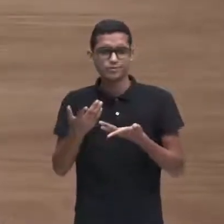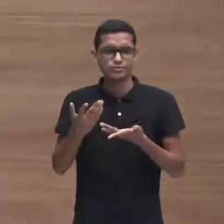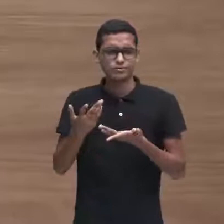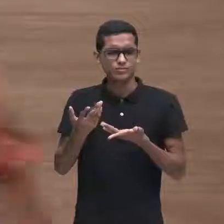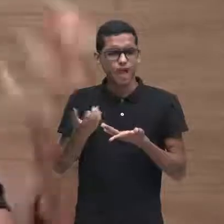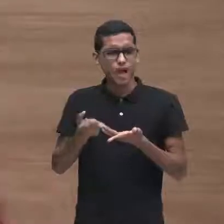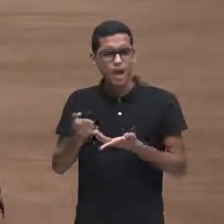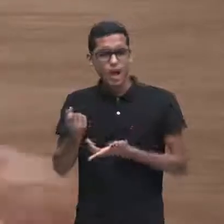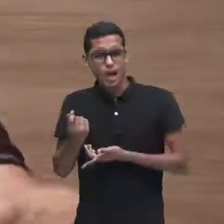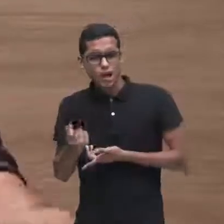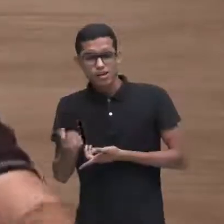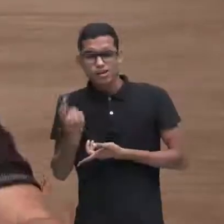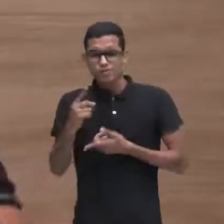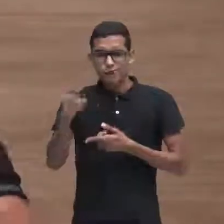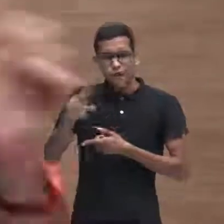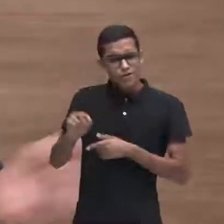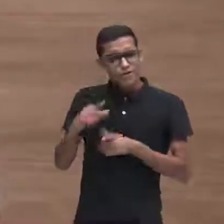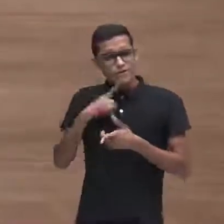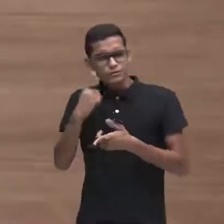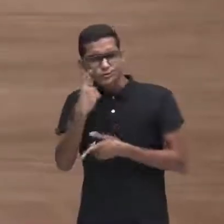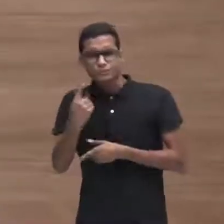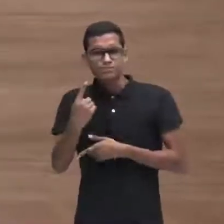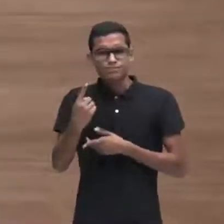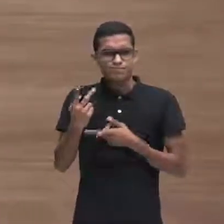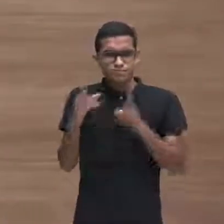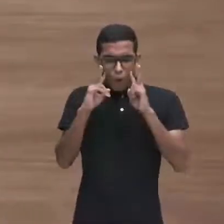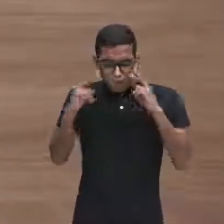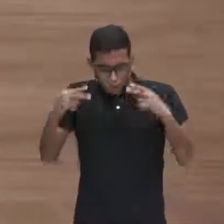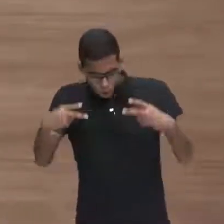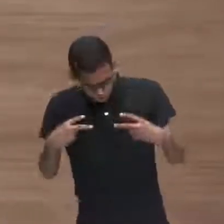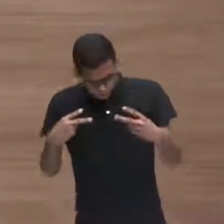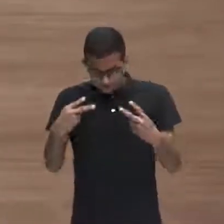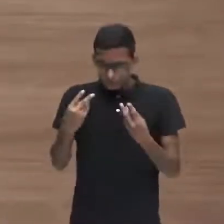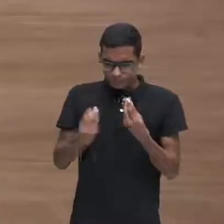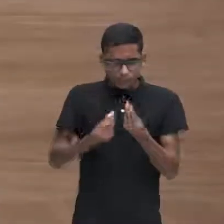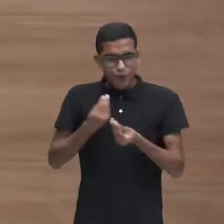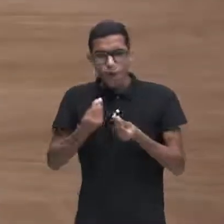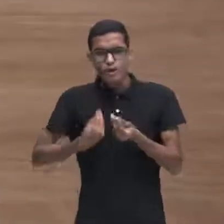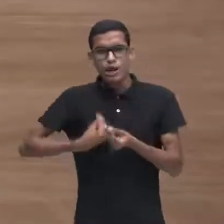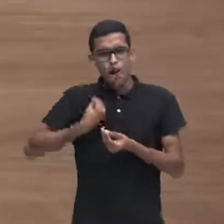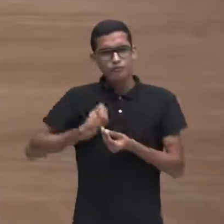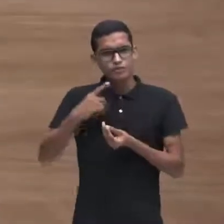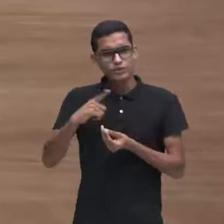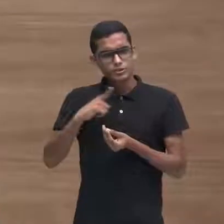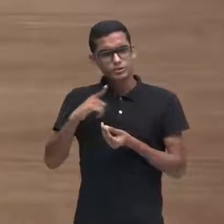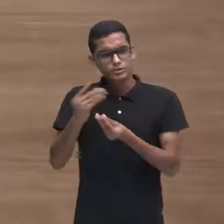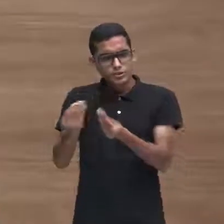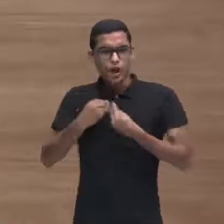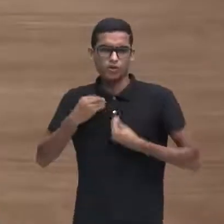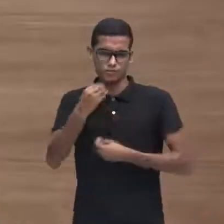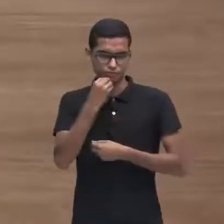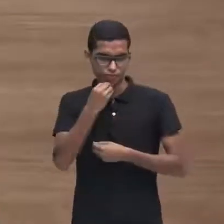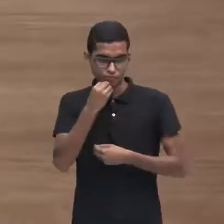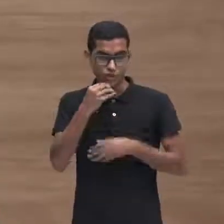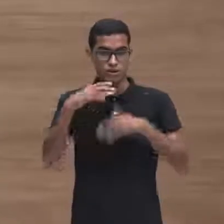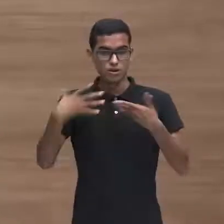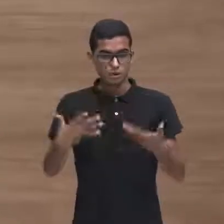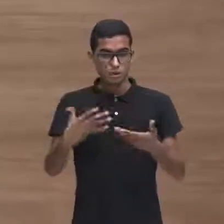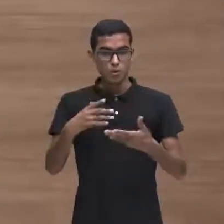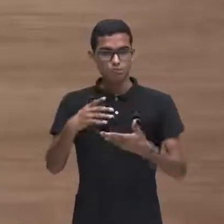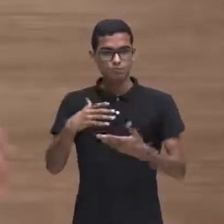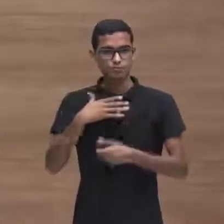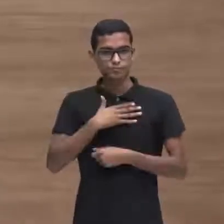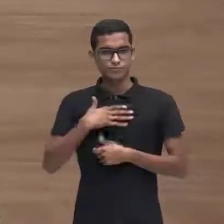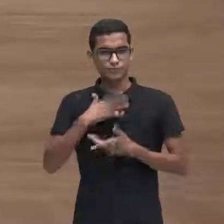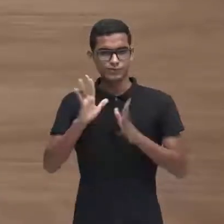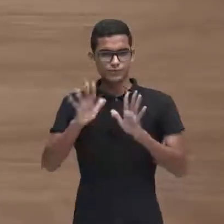não consegue se perceber nesse movimento todo que a vida te traz e eu só gostaria já